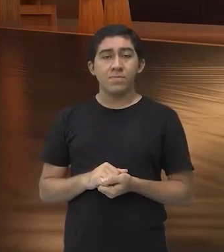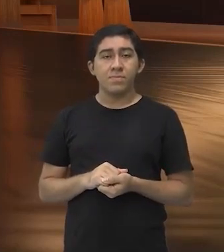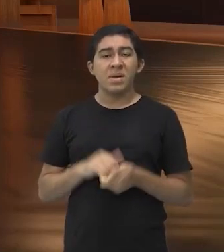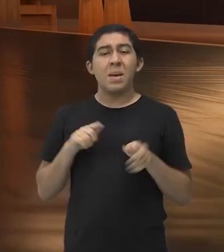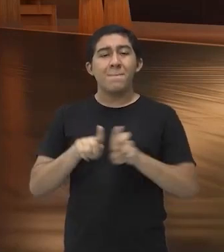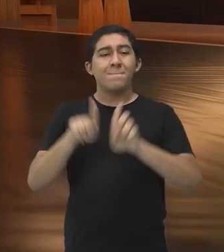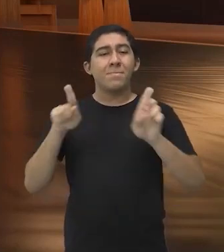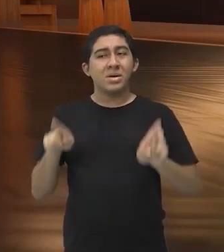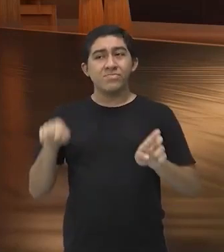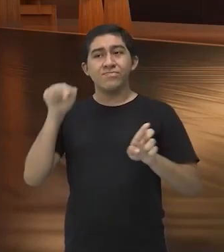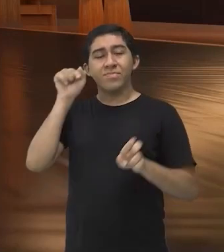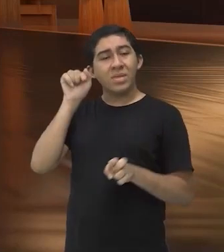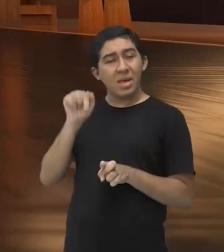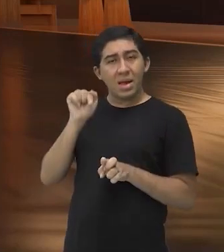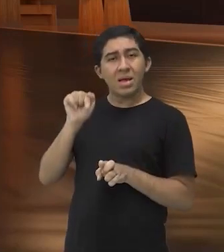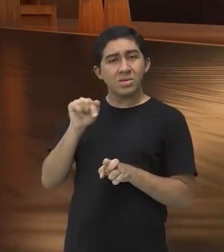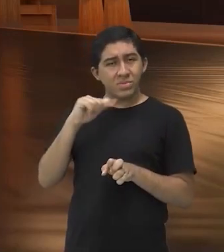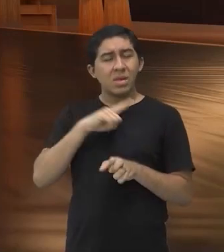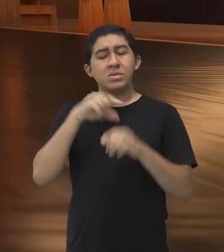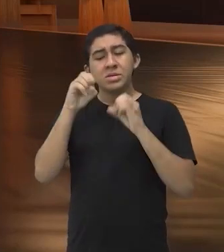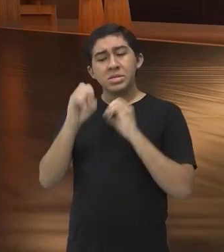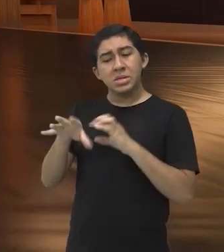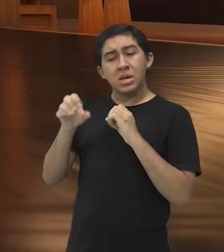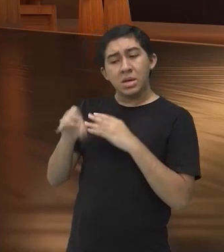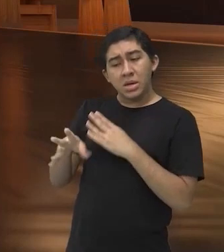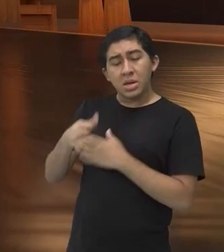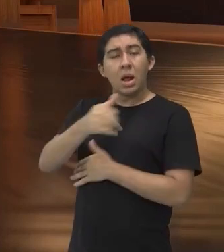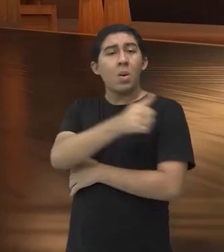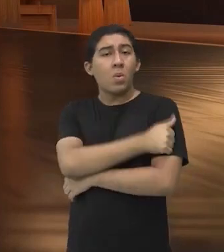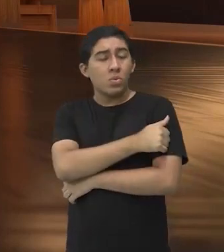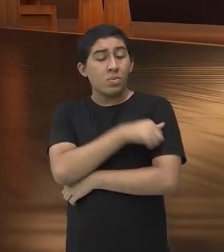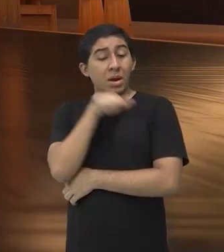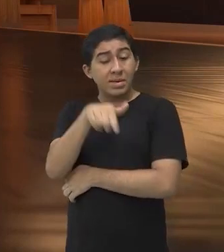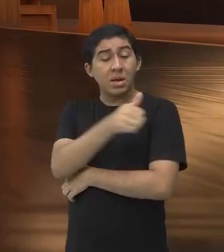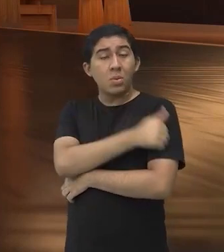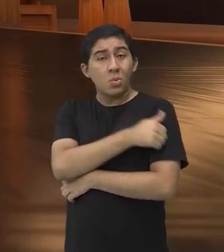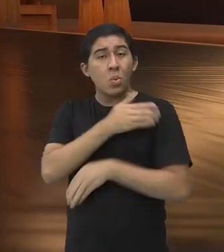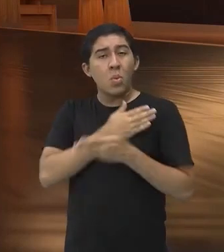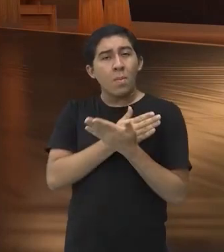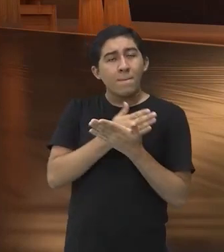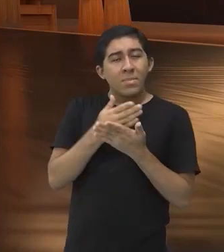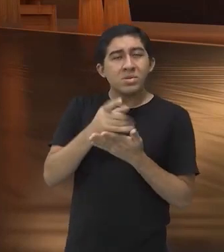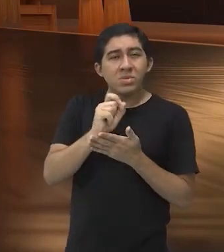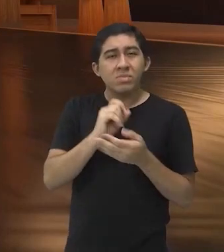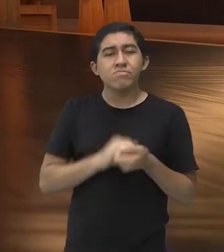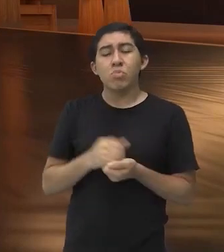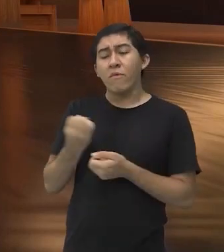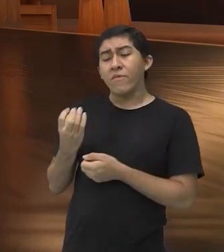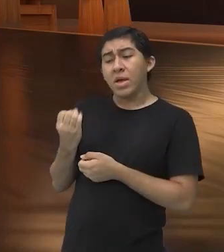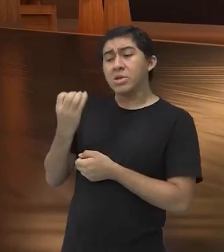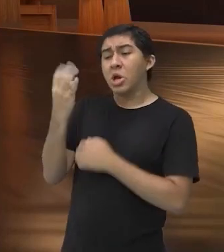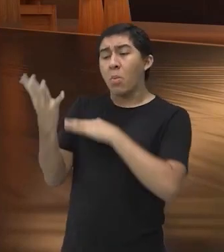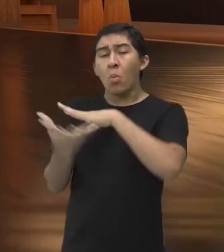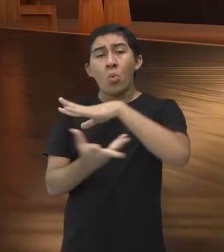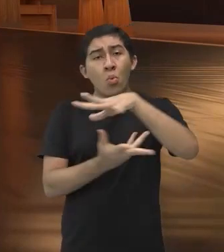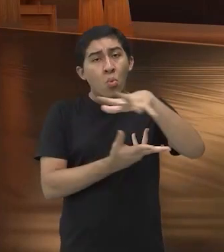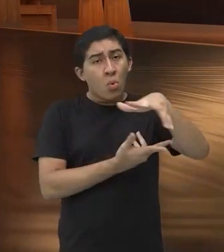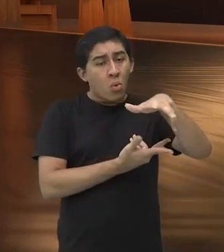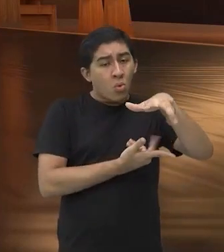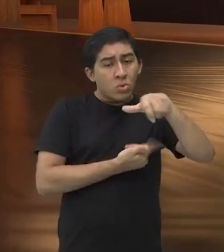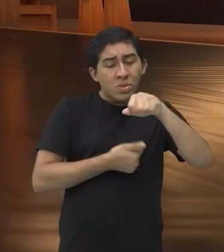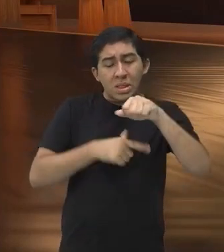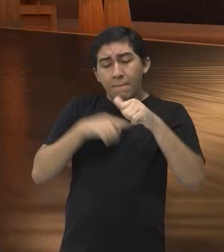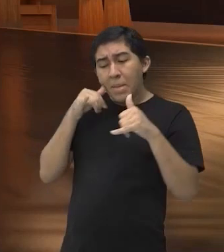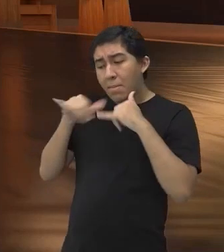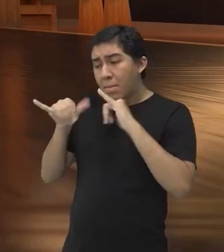Só que aí, dessa arte, ele ensina os seus discípulos, e esses discípulos começam a se espalhar pelo mundo para disseminar ali